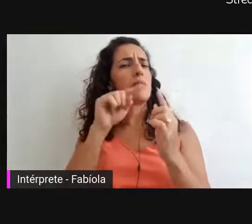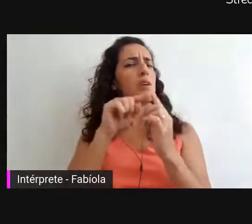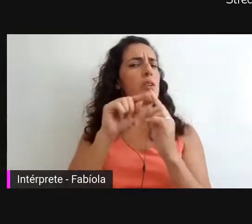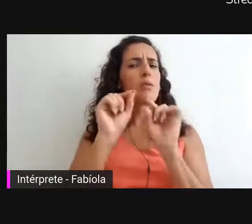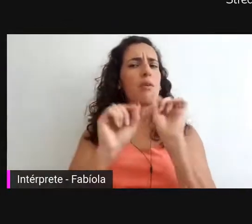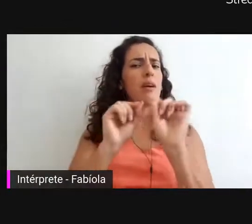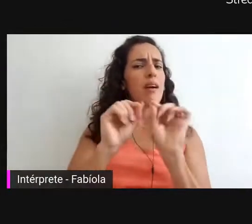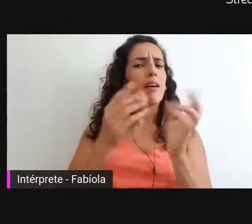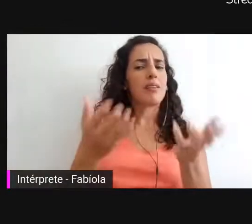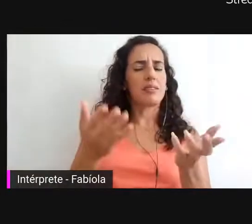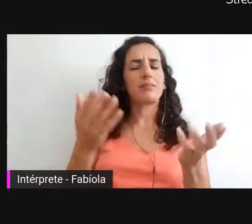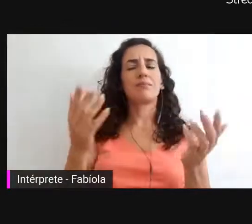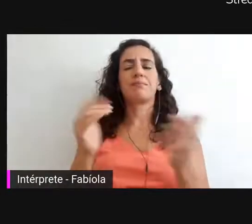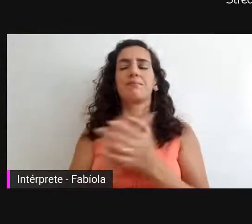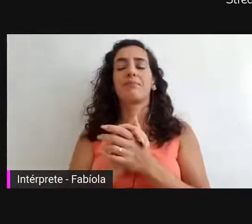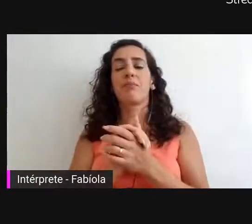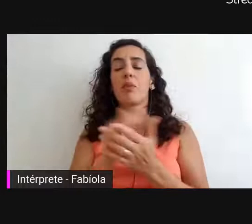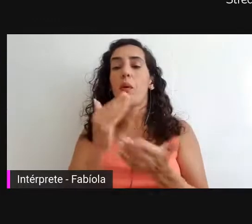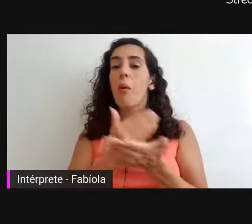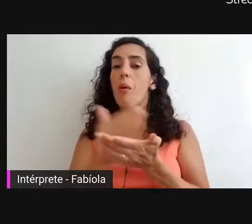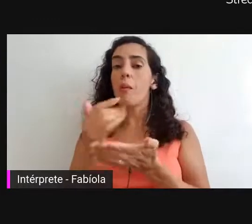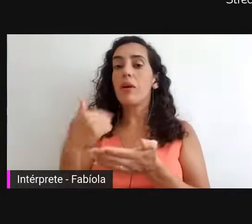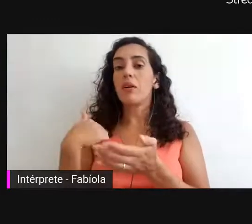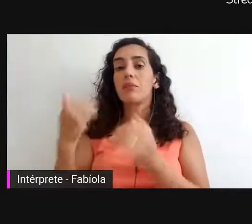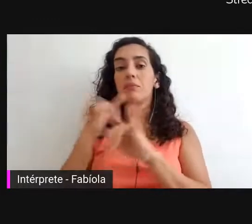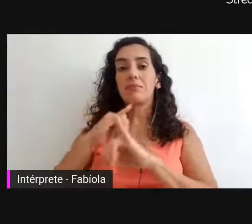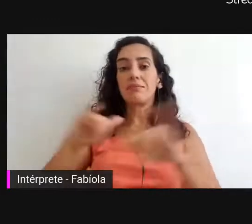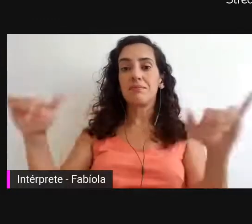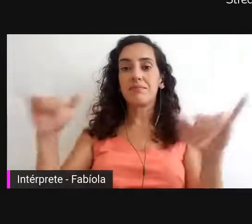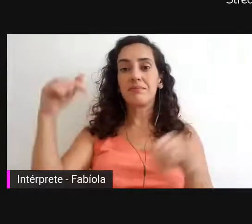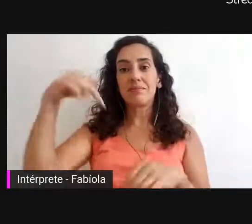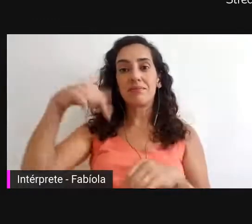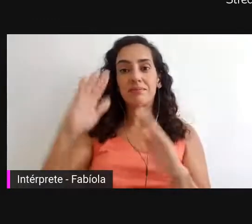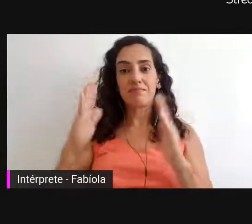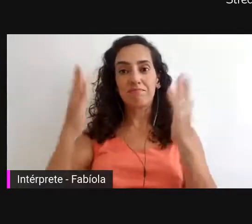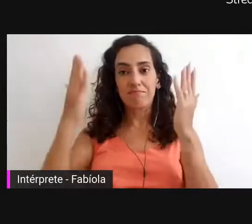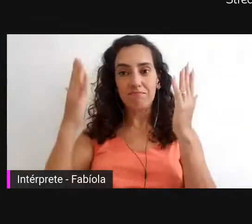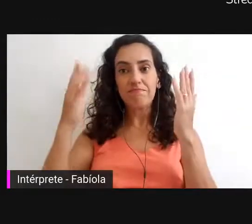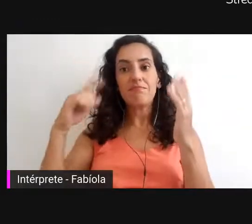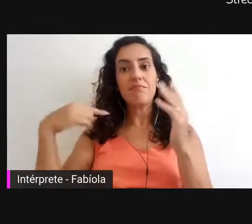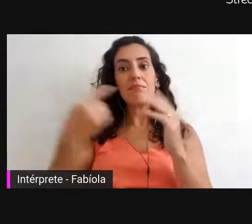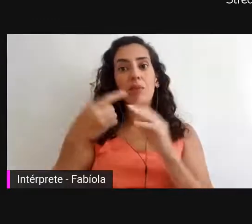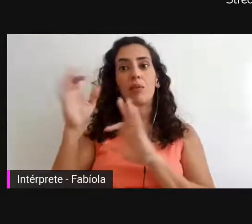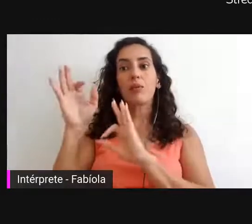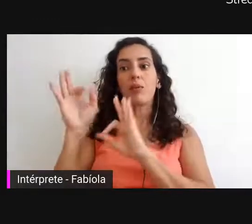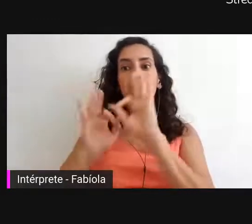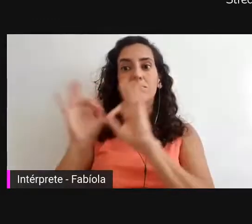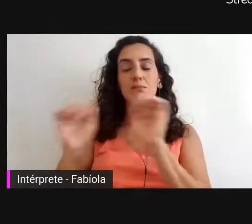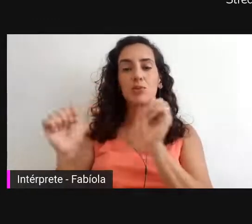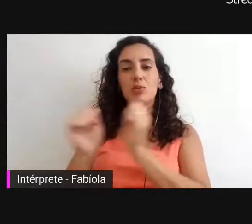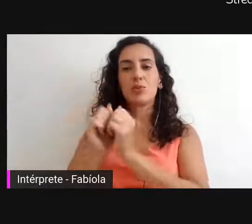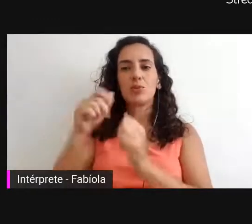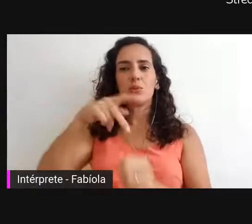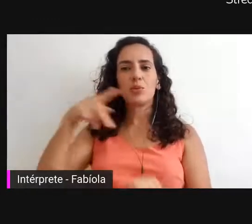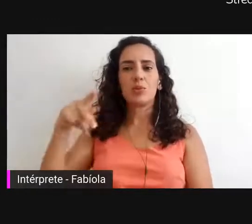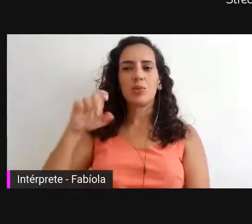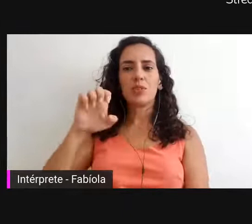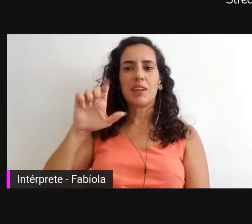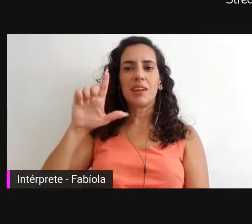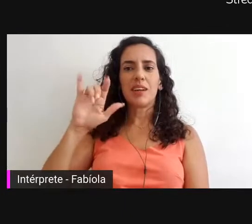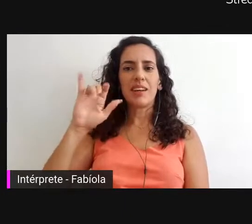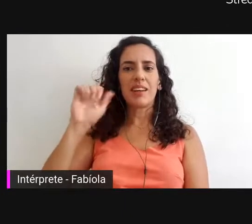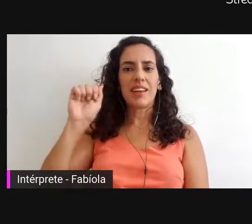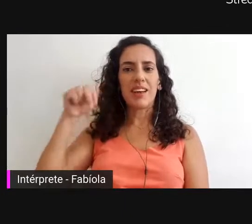Bom, inicialmente, queria dizer que o evento é idealizado e coordenado pela professora Eliane Ferreira da Silva, a